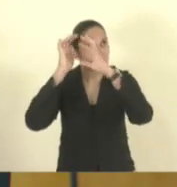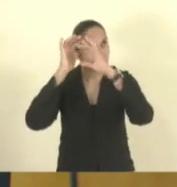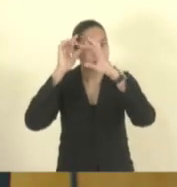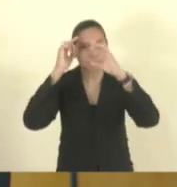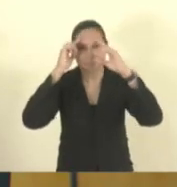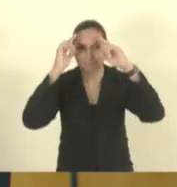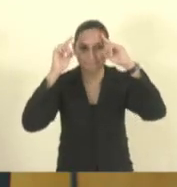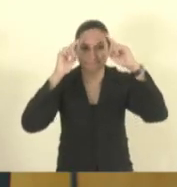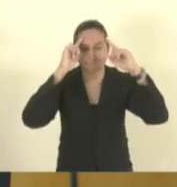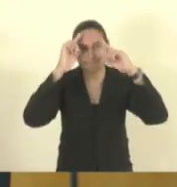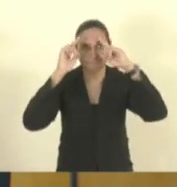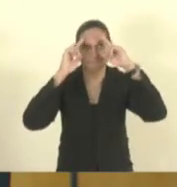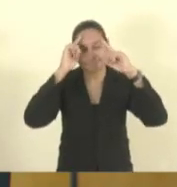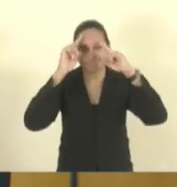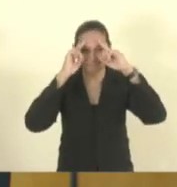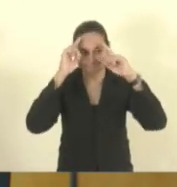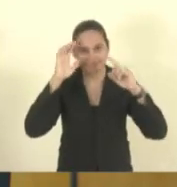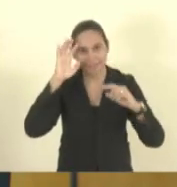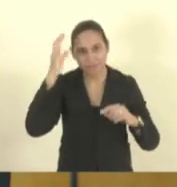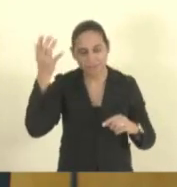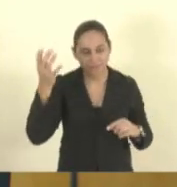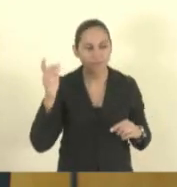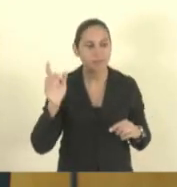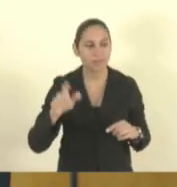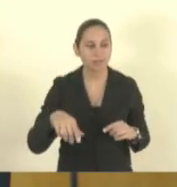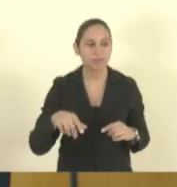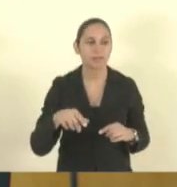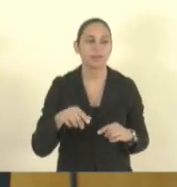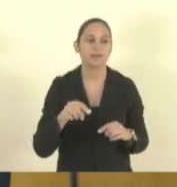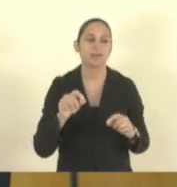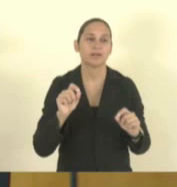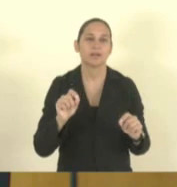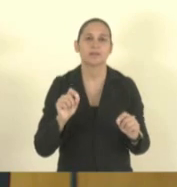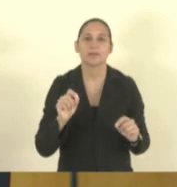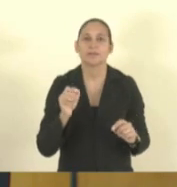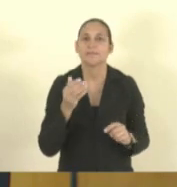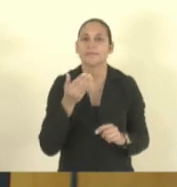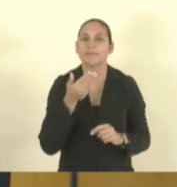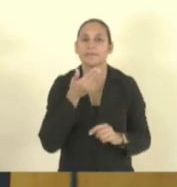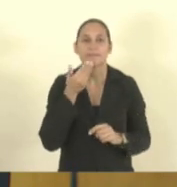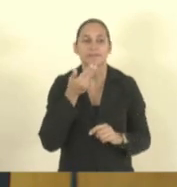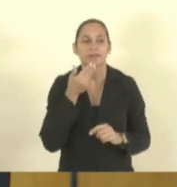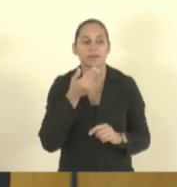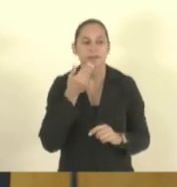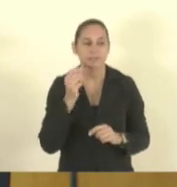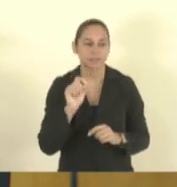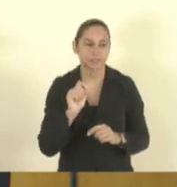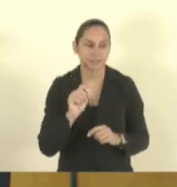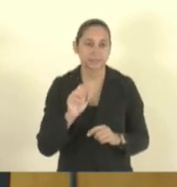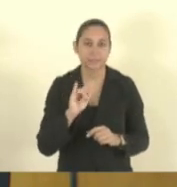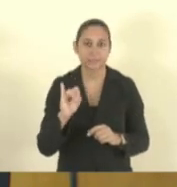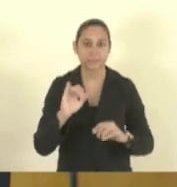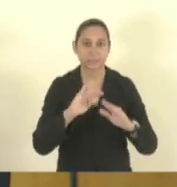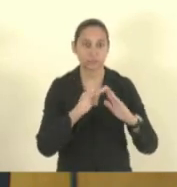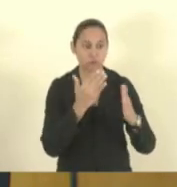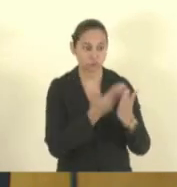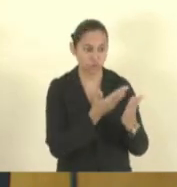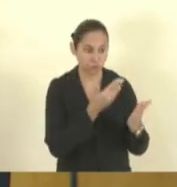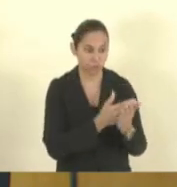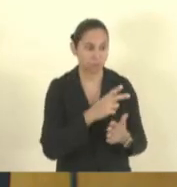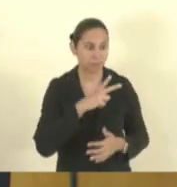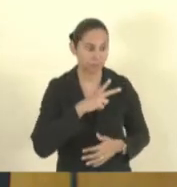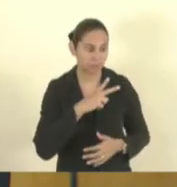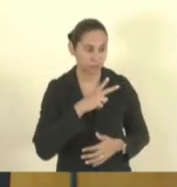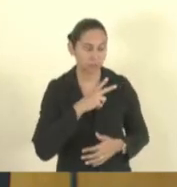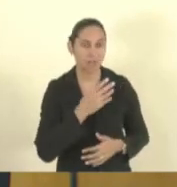soluções tem que vir por exemplo pra nós é muito fácil também né deputado quando a escola particular quer precisa